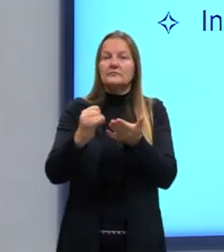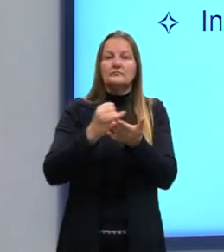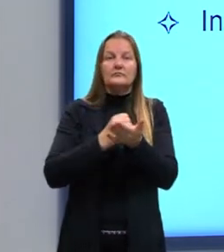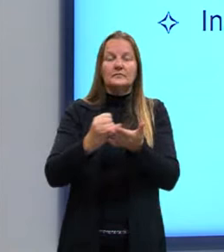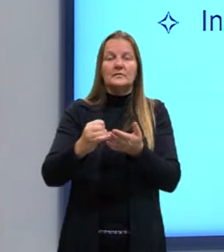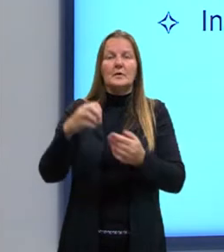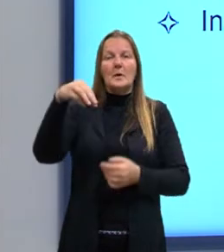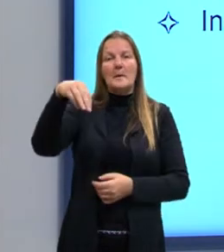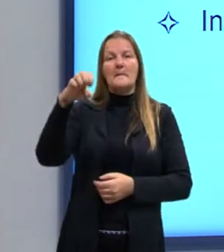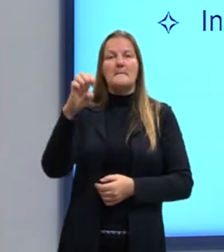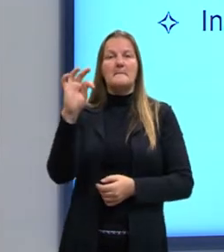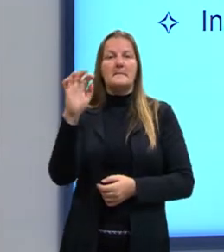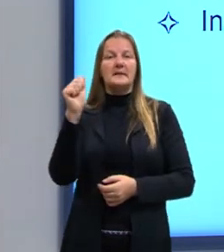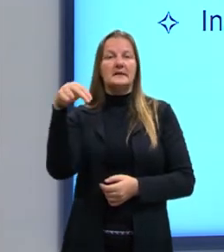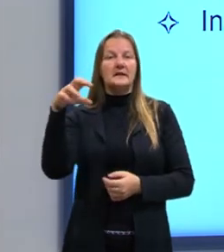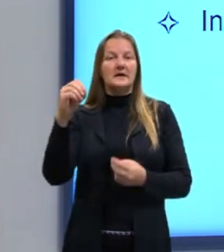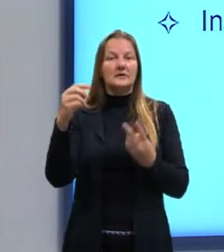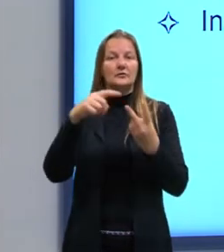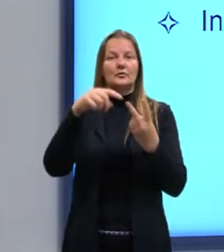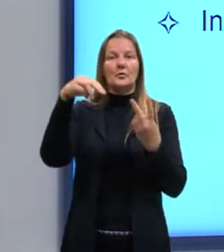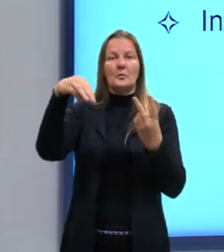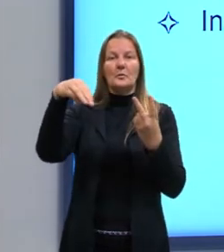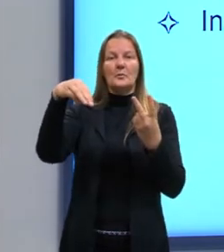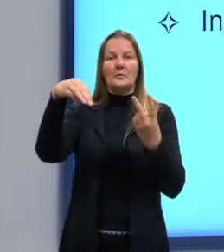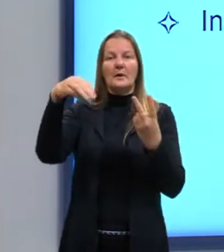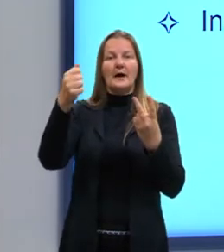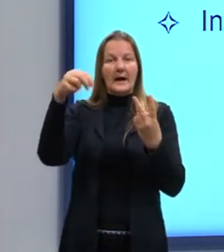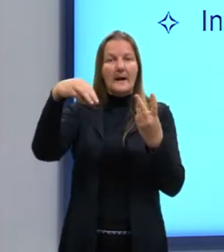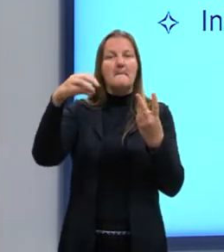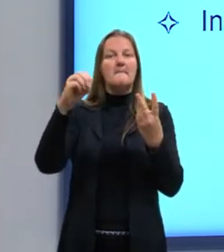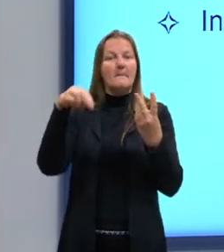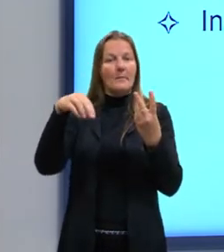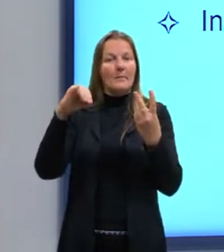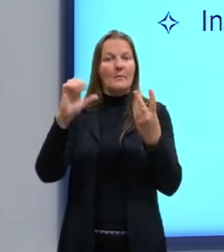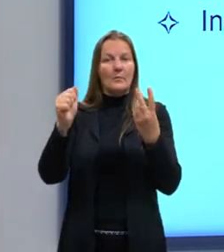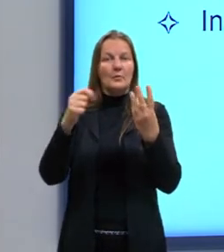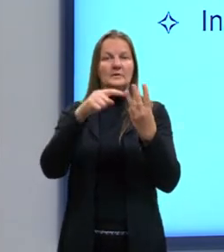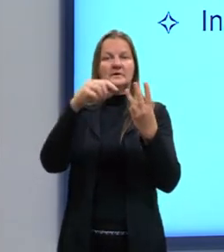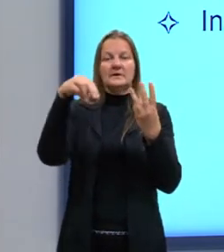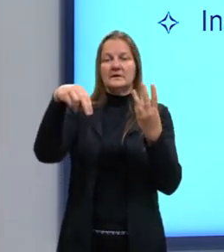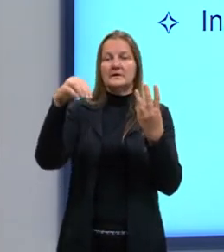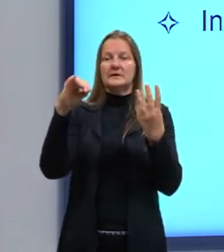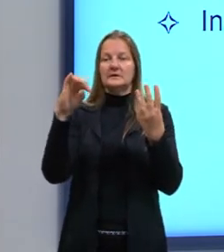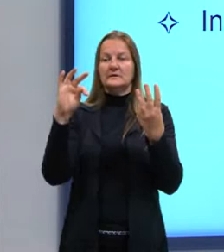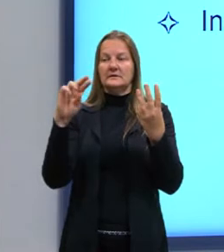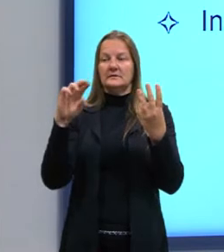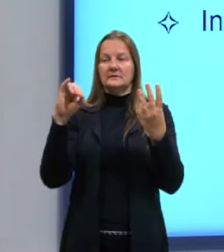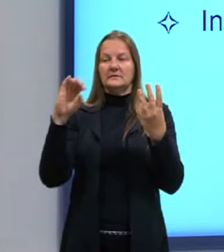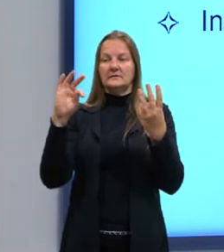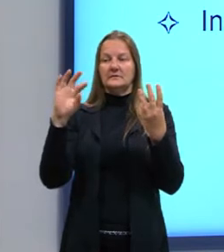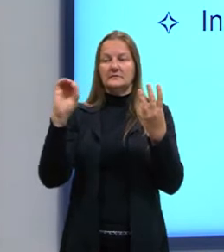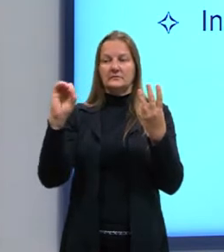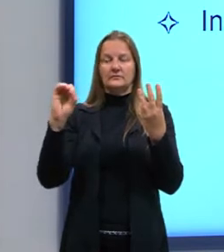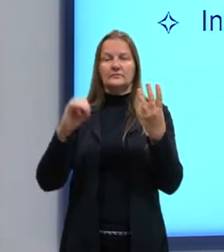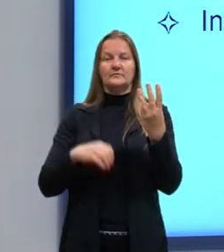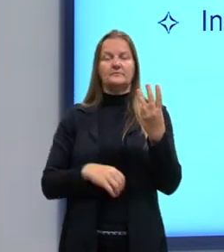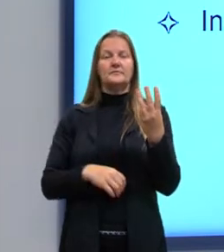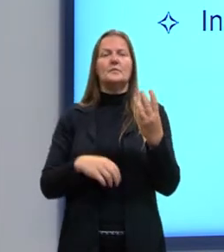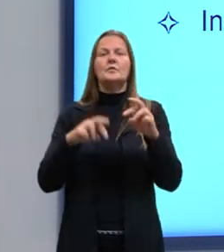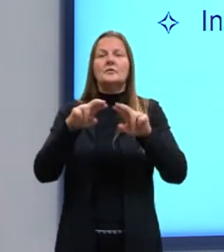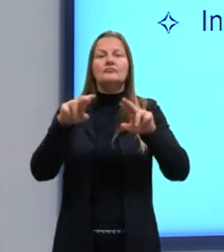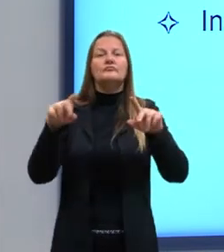metano, amônia, nitritos ou sulfetos de hidrogênio, para realizar um conjunto de